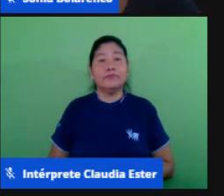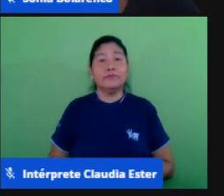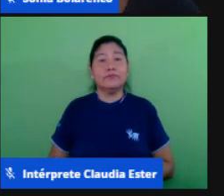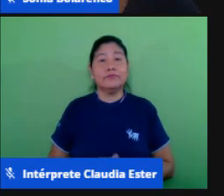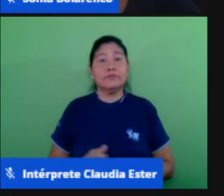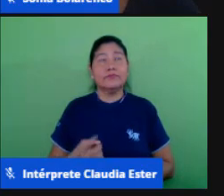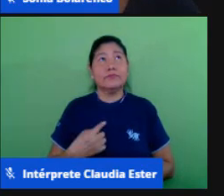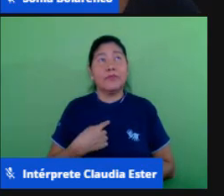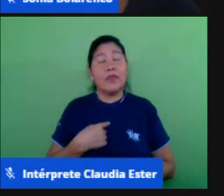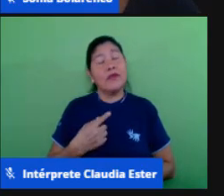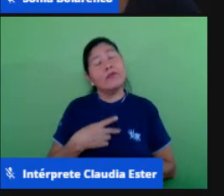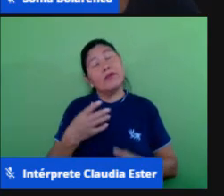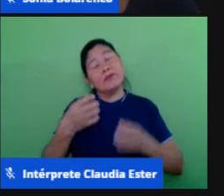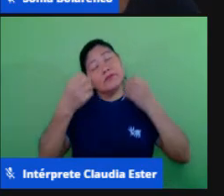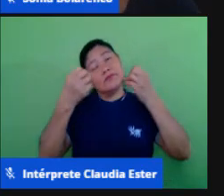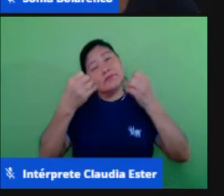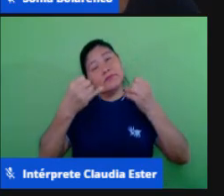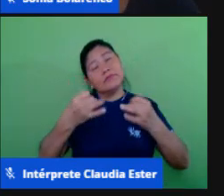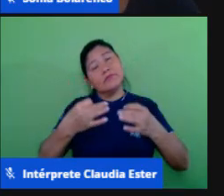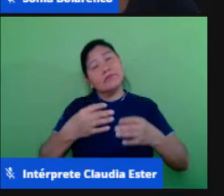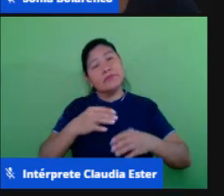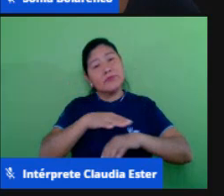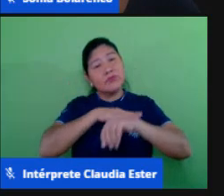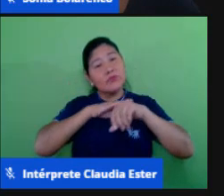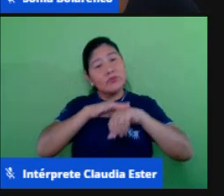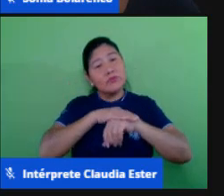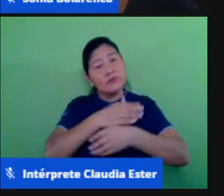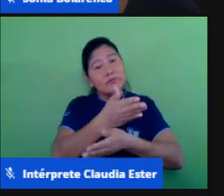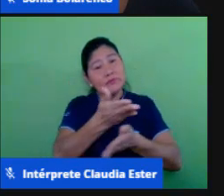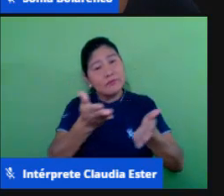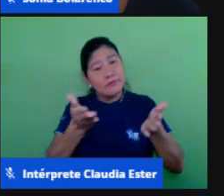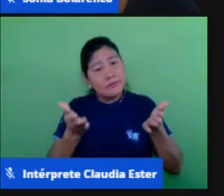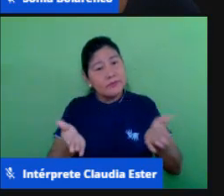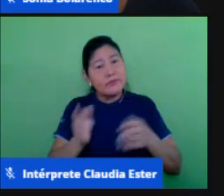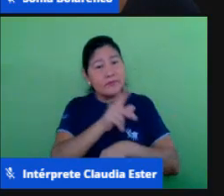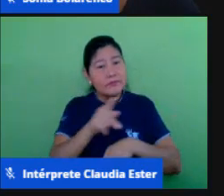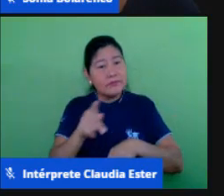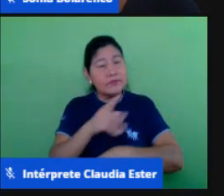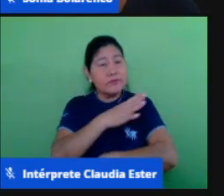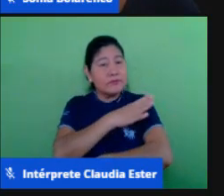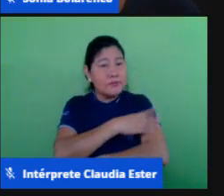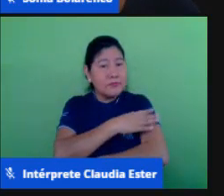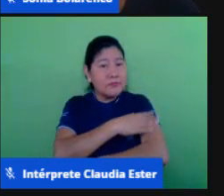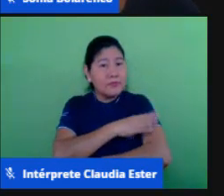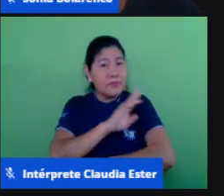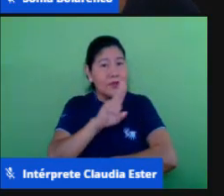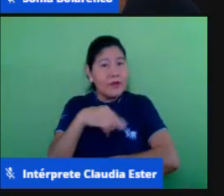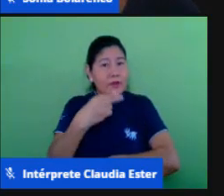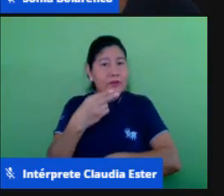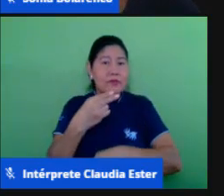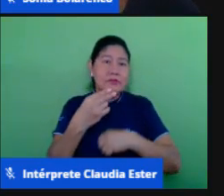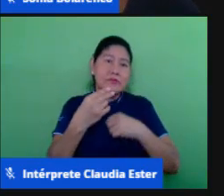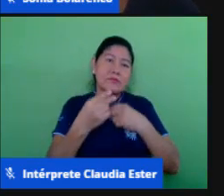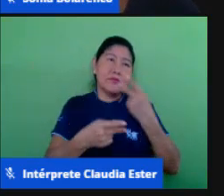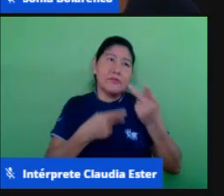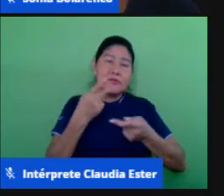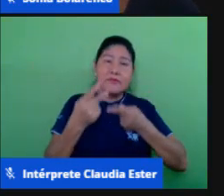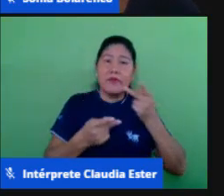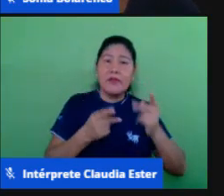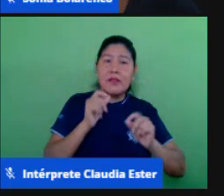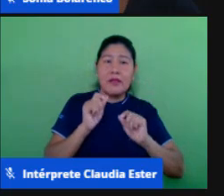eu chamo a atenção de todos os professores do quarto ano, e nós chamamos a atenção aqui enquanto equipe,